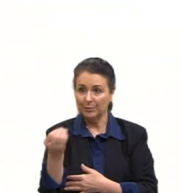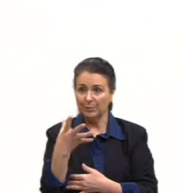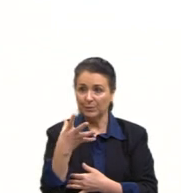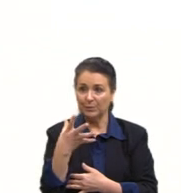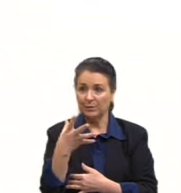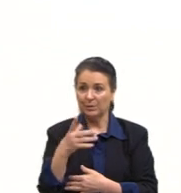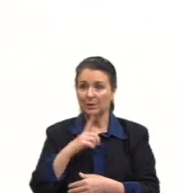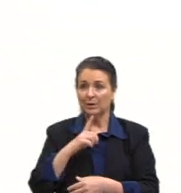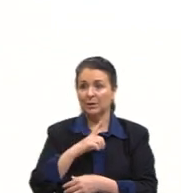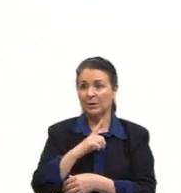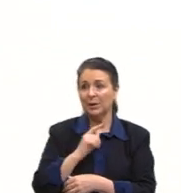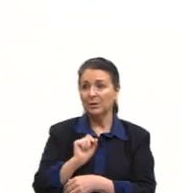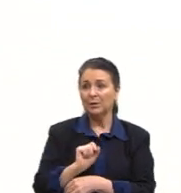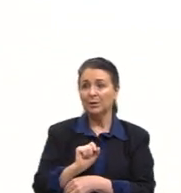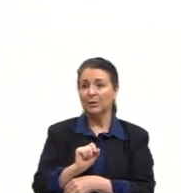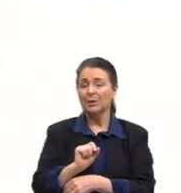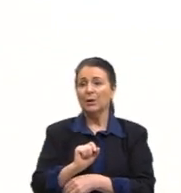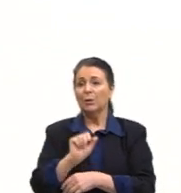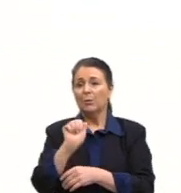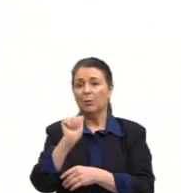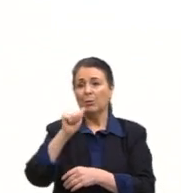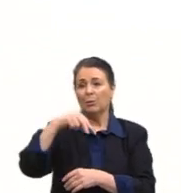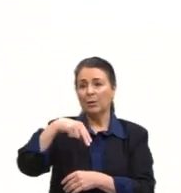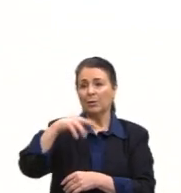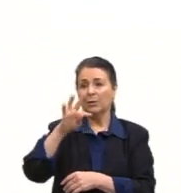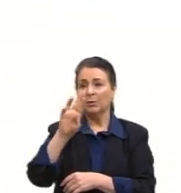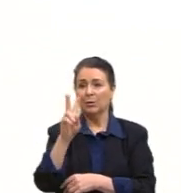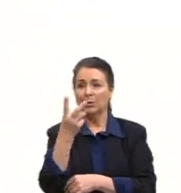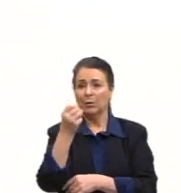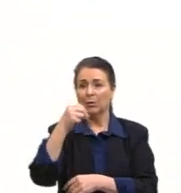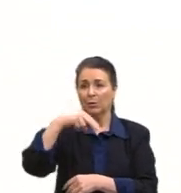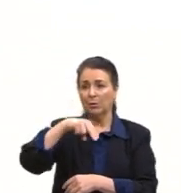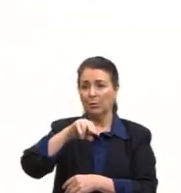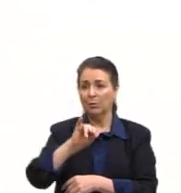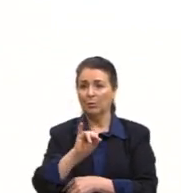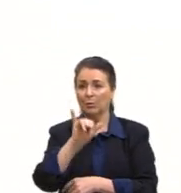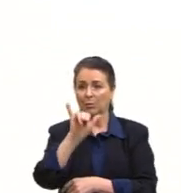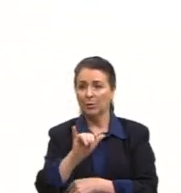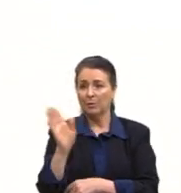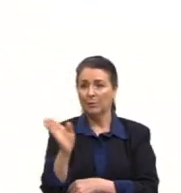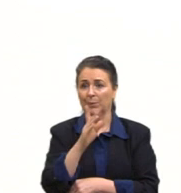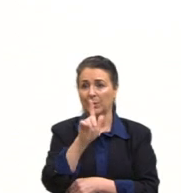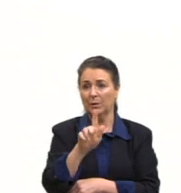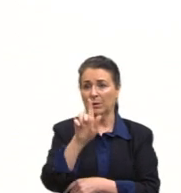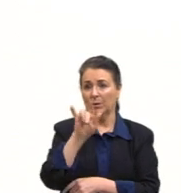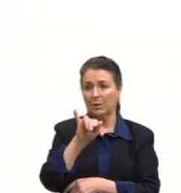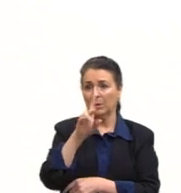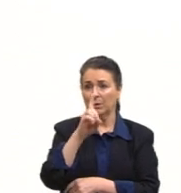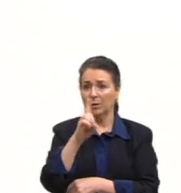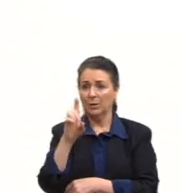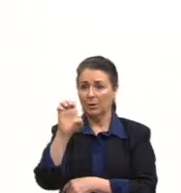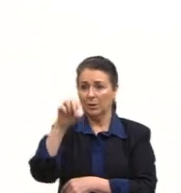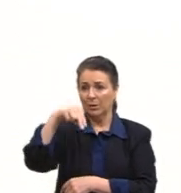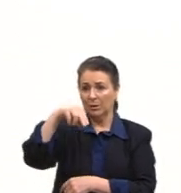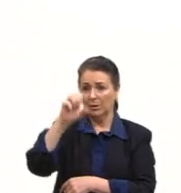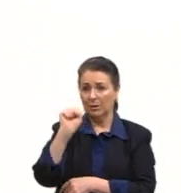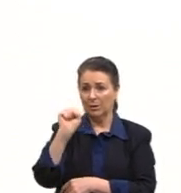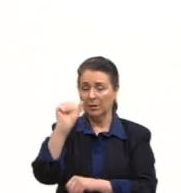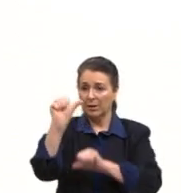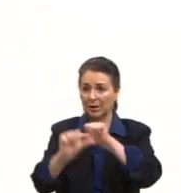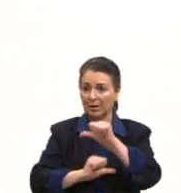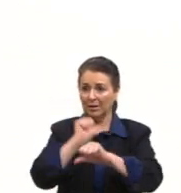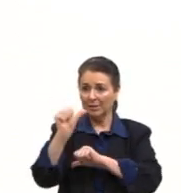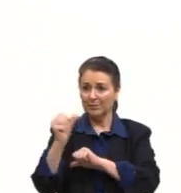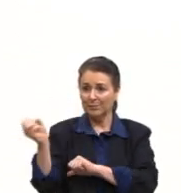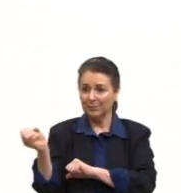Giddens. Antônio Giddens, que ele vai falar sobre a transformação da intimidade. De que forma a modernidade